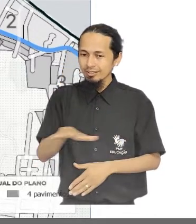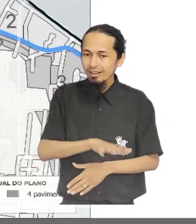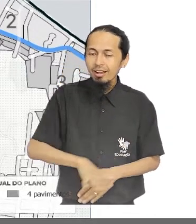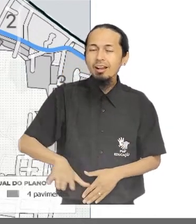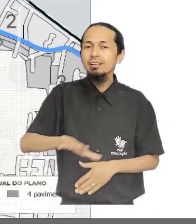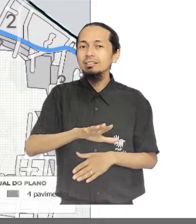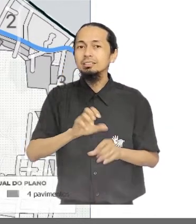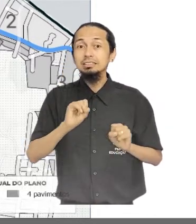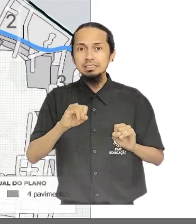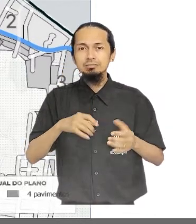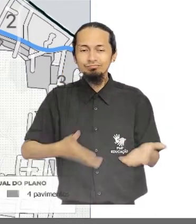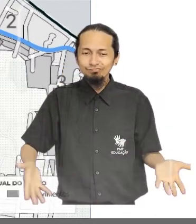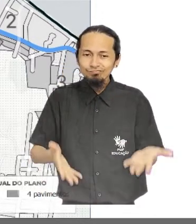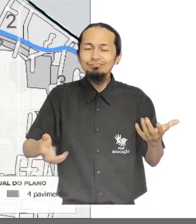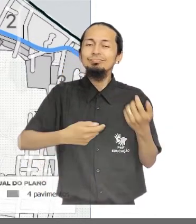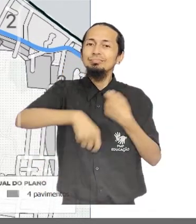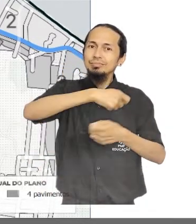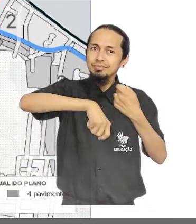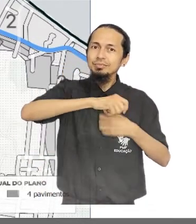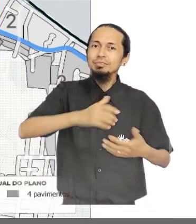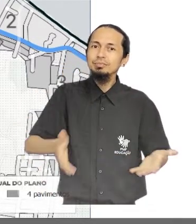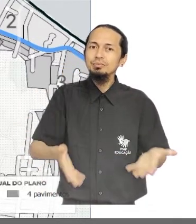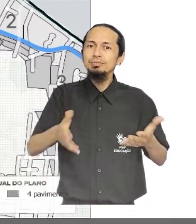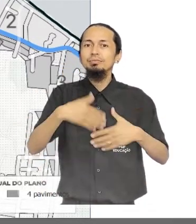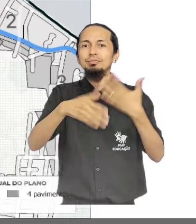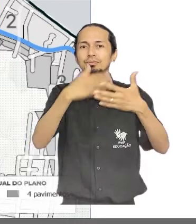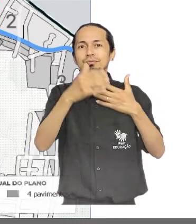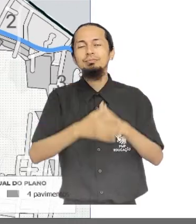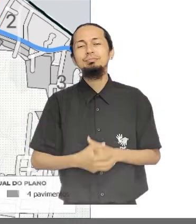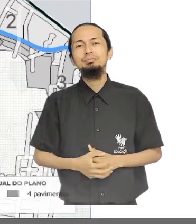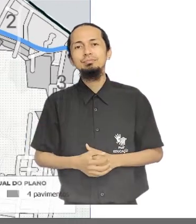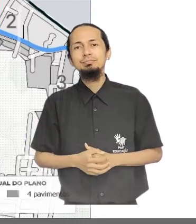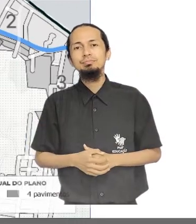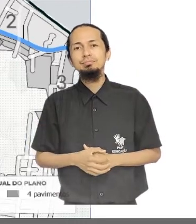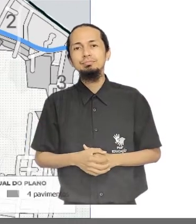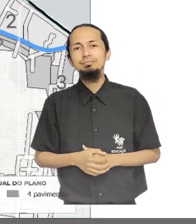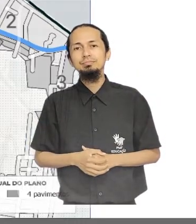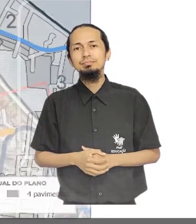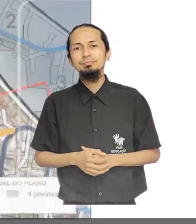zoneamento, mediante outorga de desenvolvimento econômico.